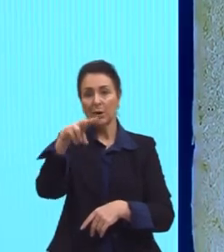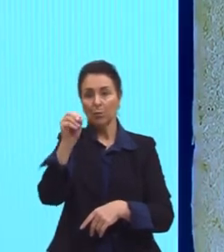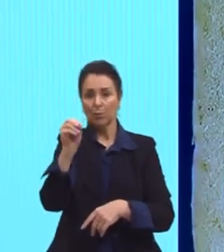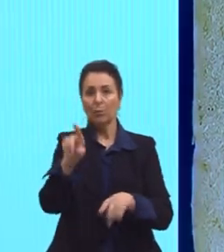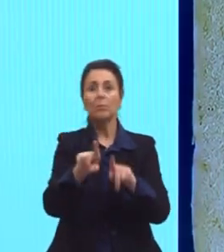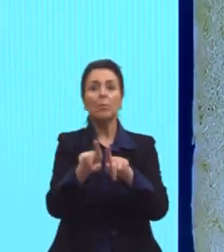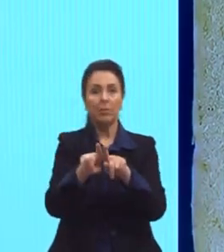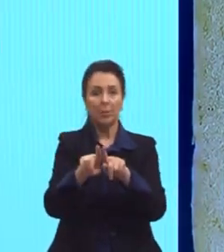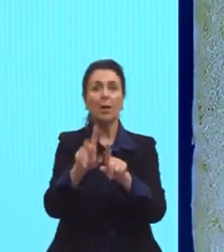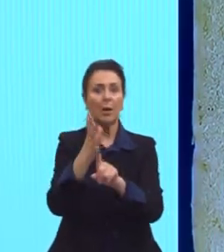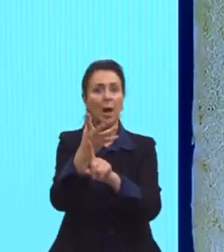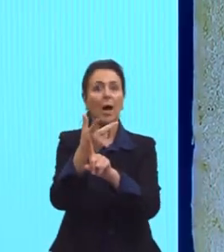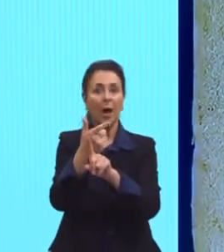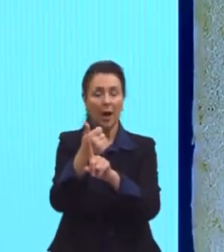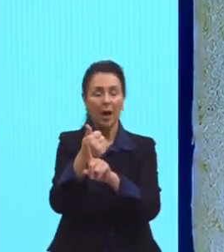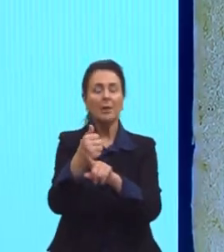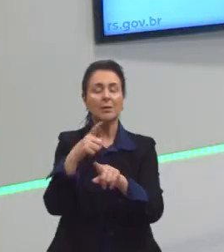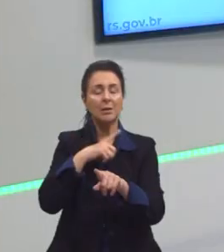nossa história.